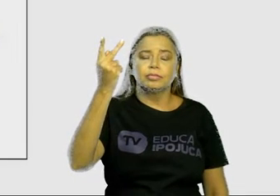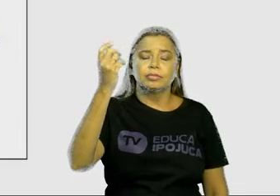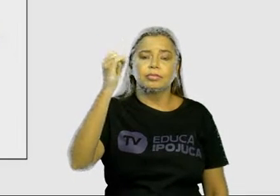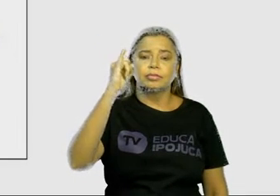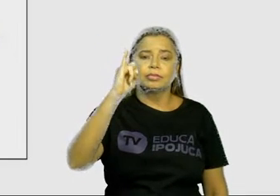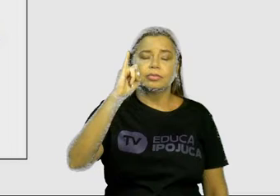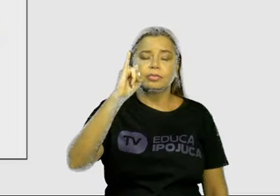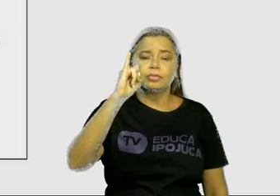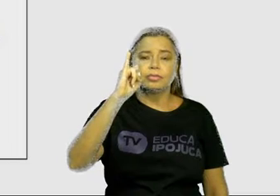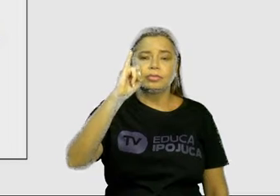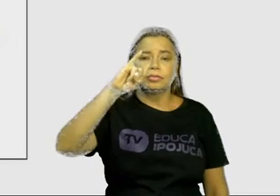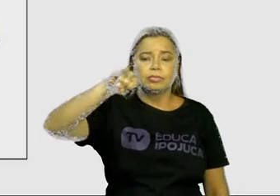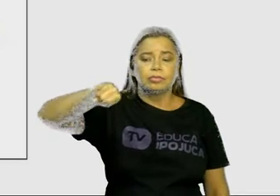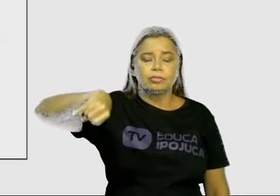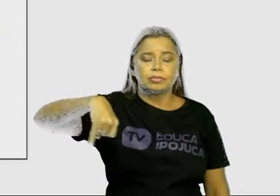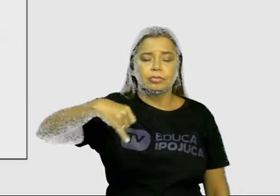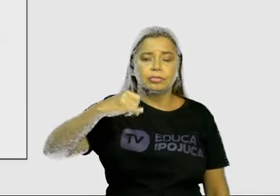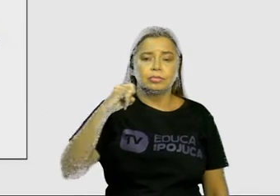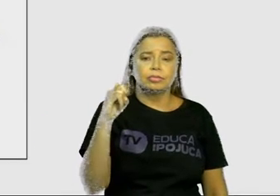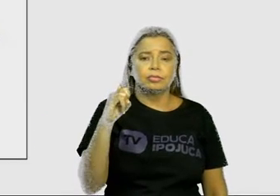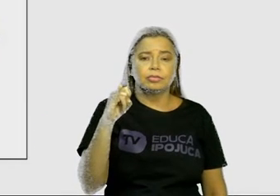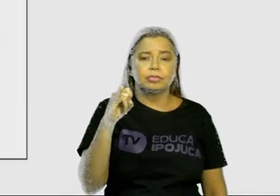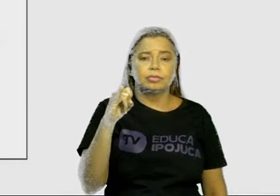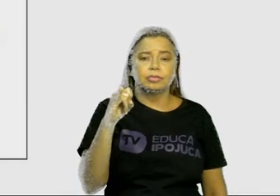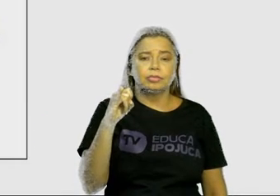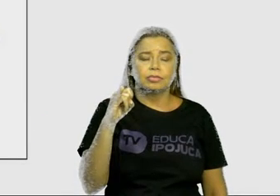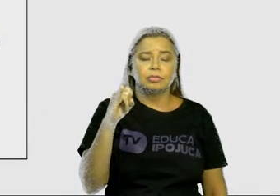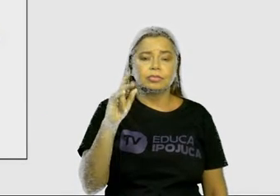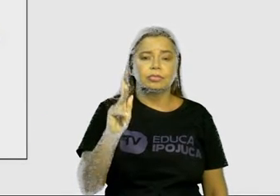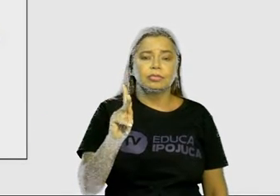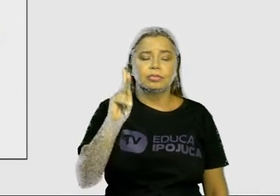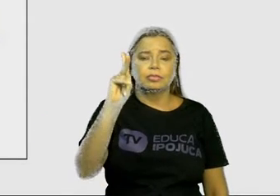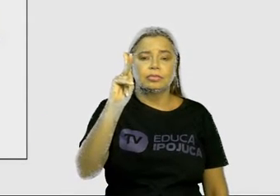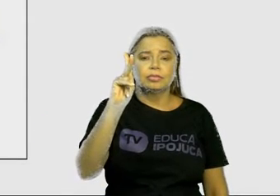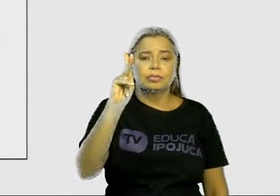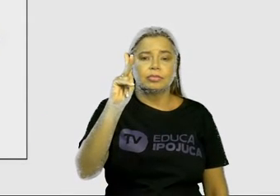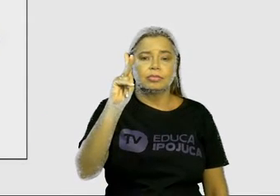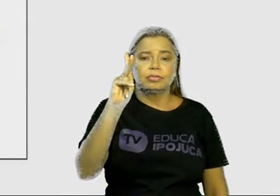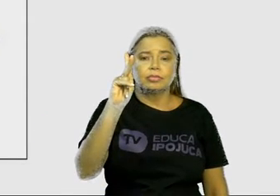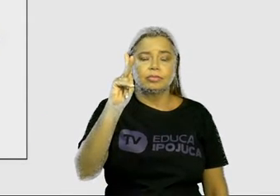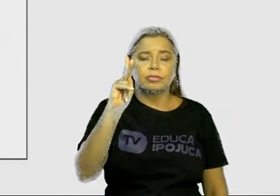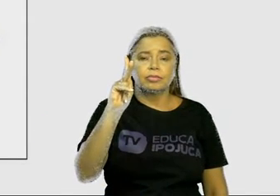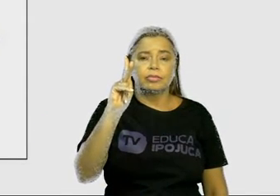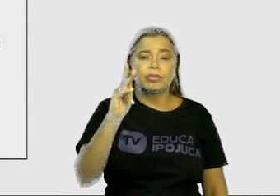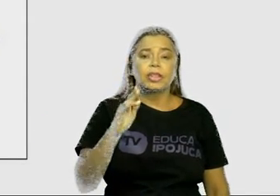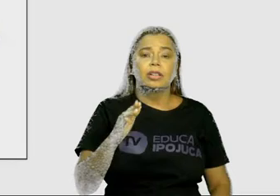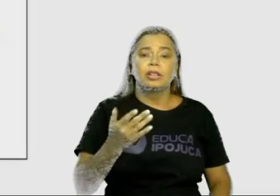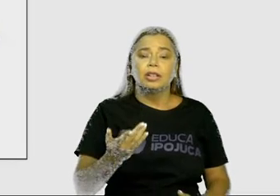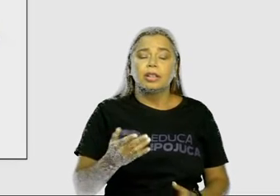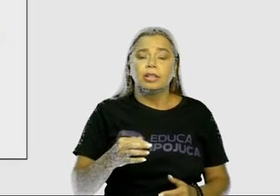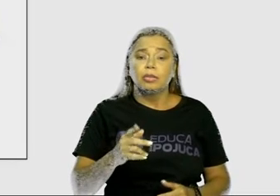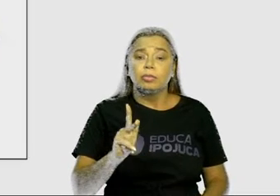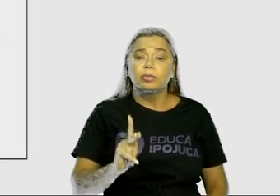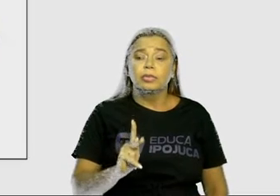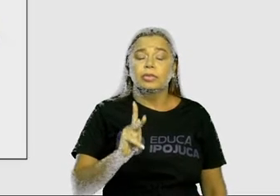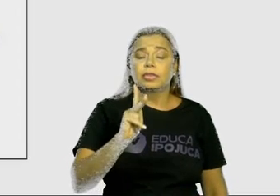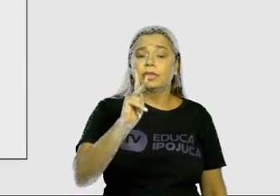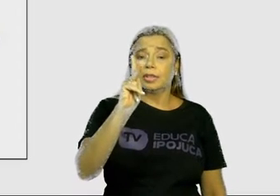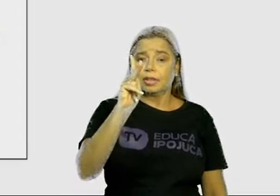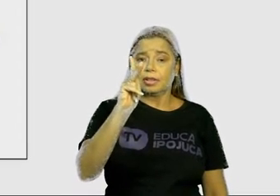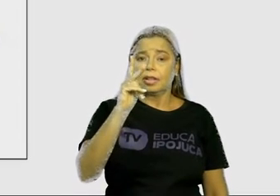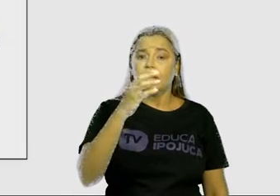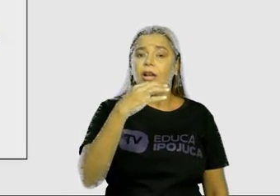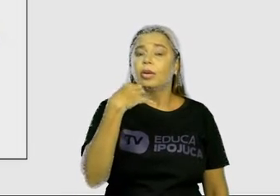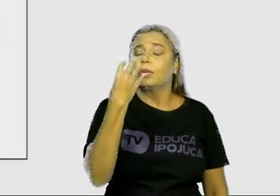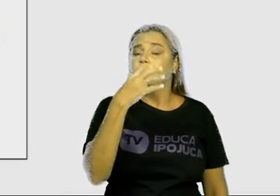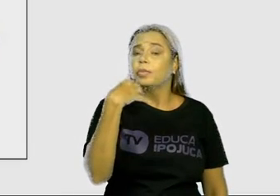I, J, K. Veja, a pronúncia já abre mais, né, o som